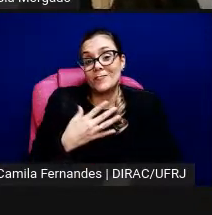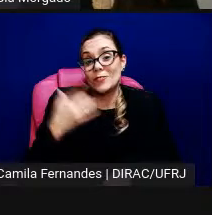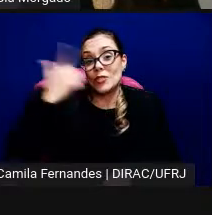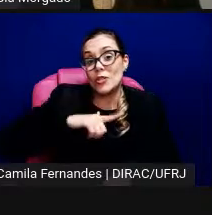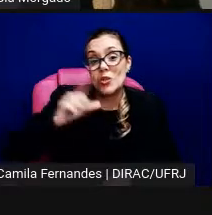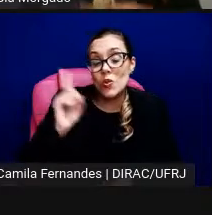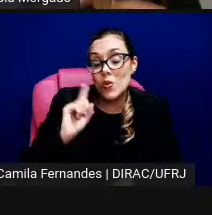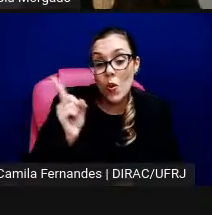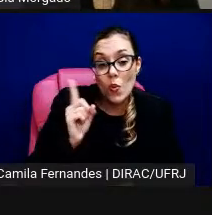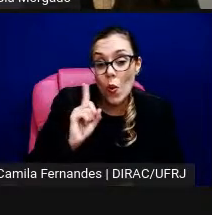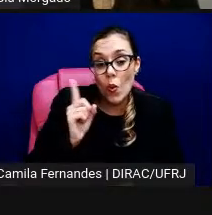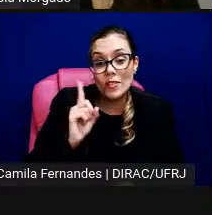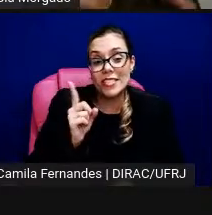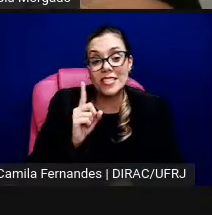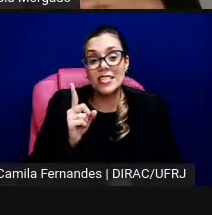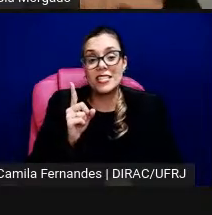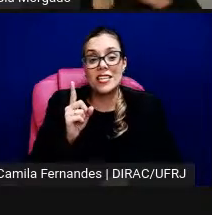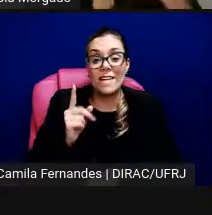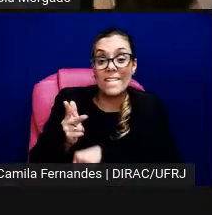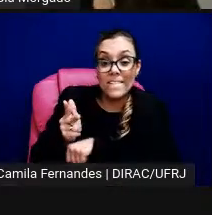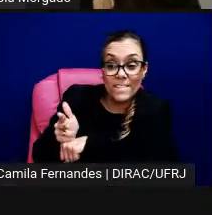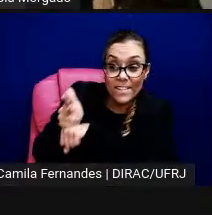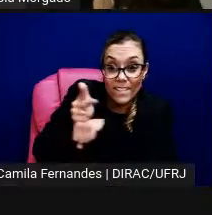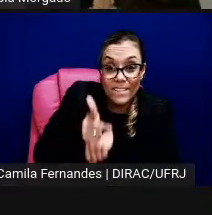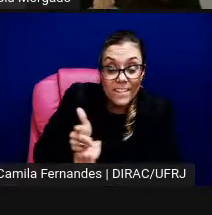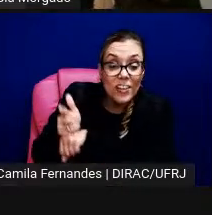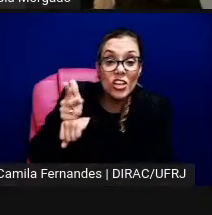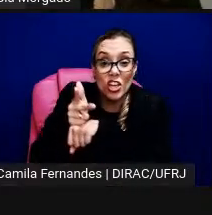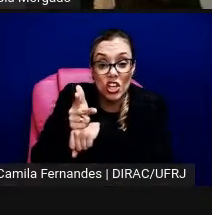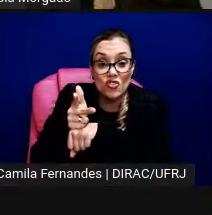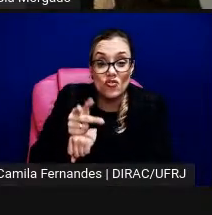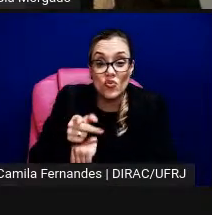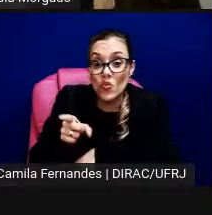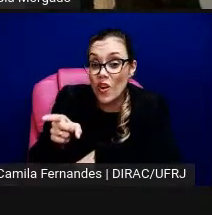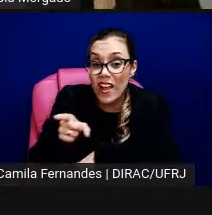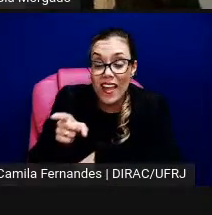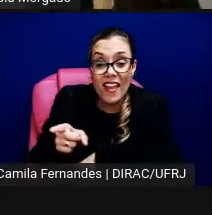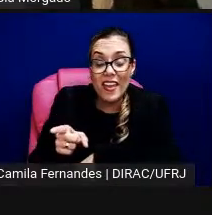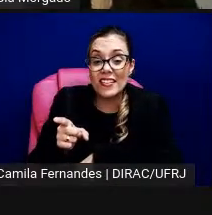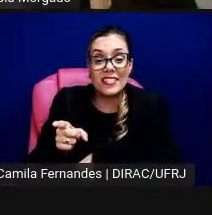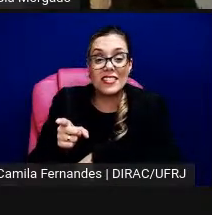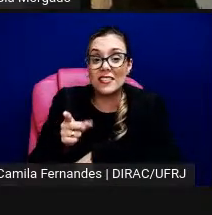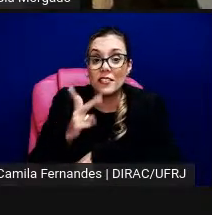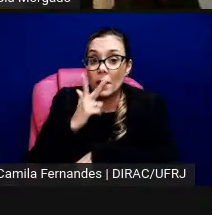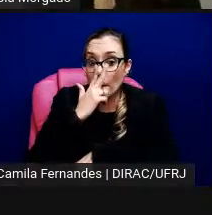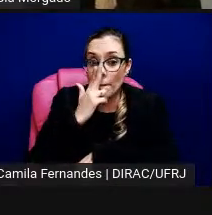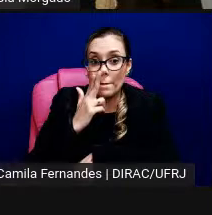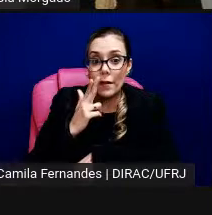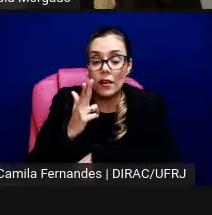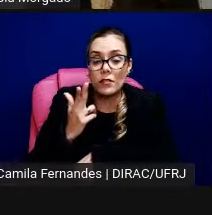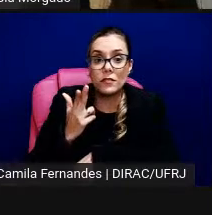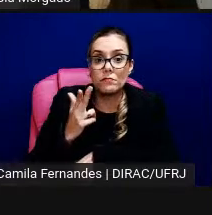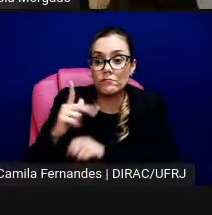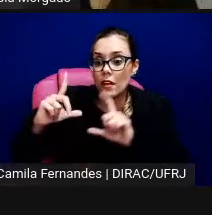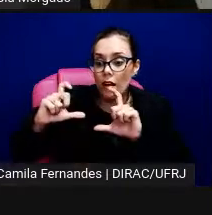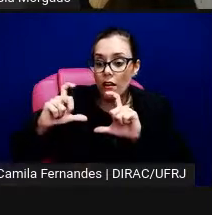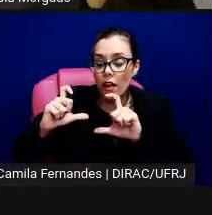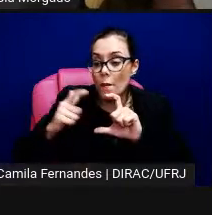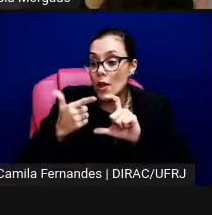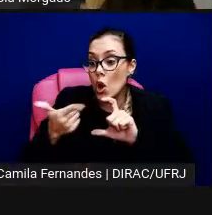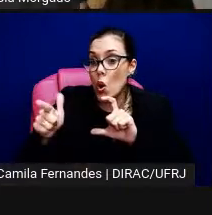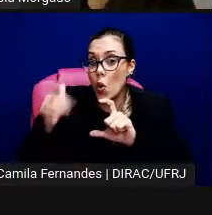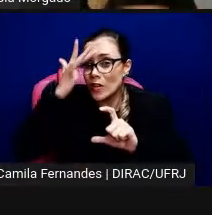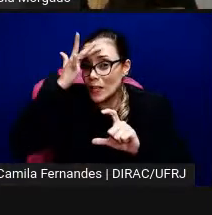vida não ter feito esse vídeo assim foi ficou super precário assim eu consegui uma câmera emprestada que não era boa